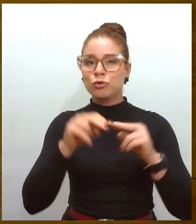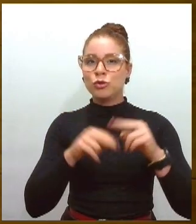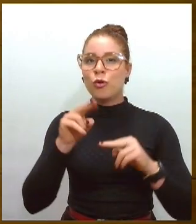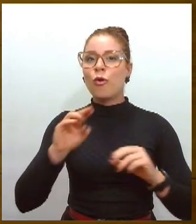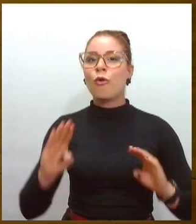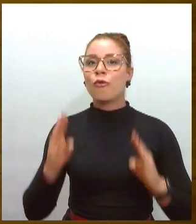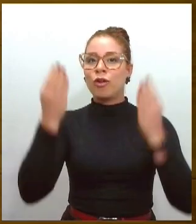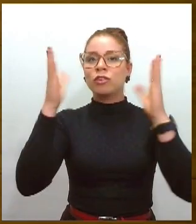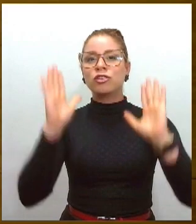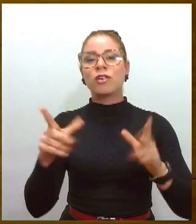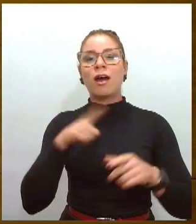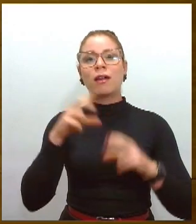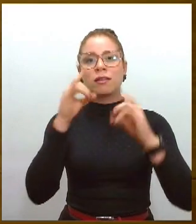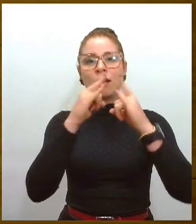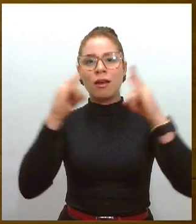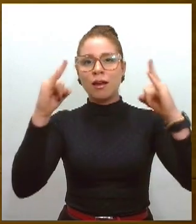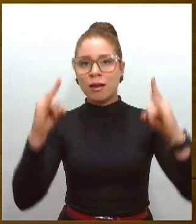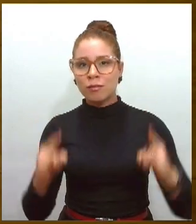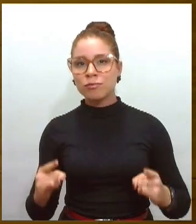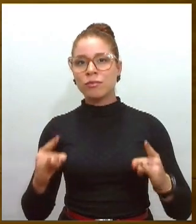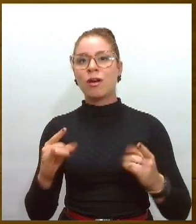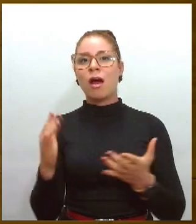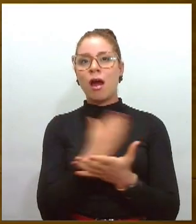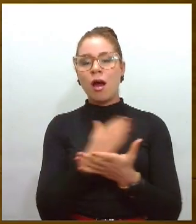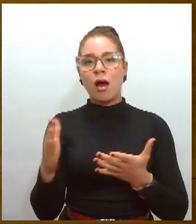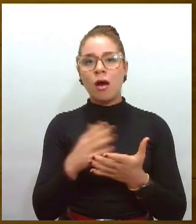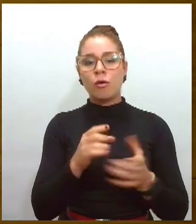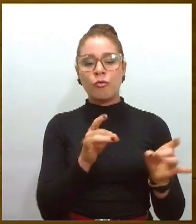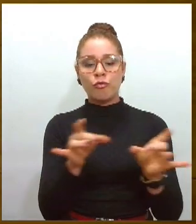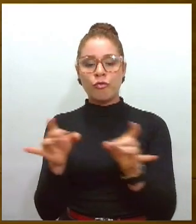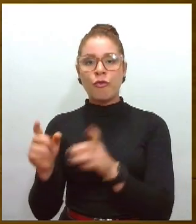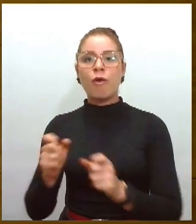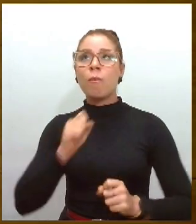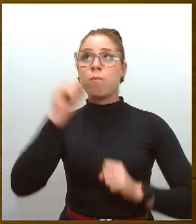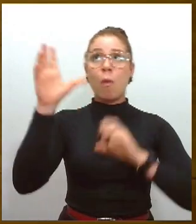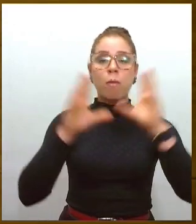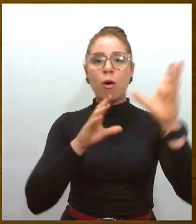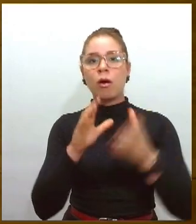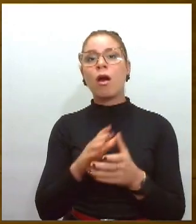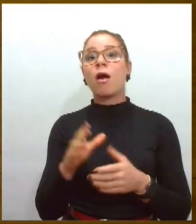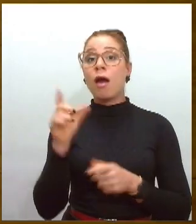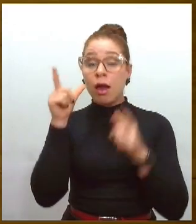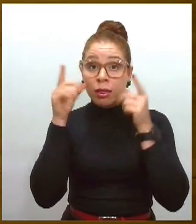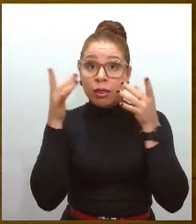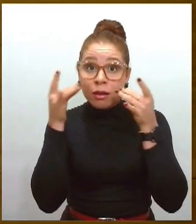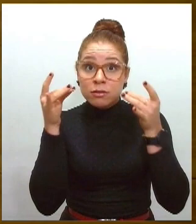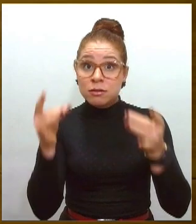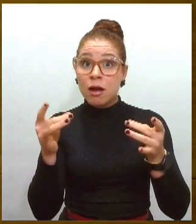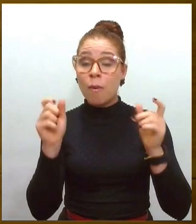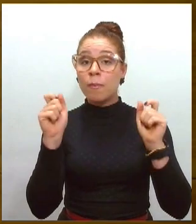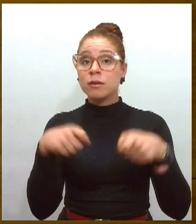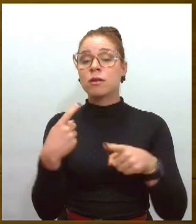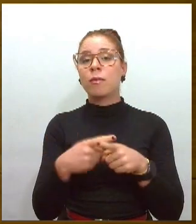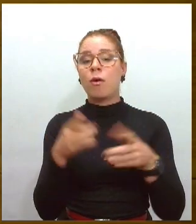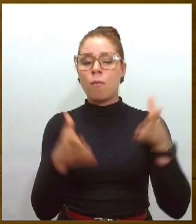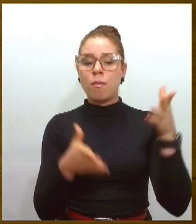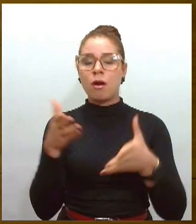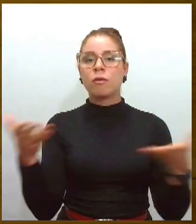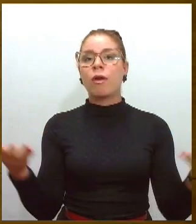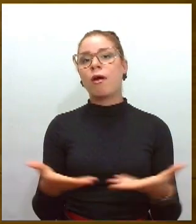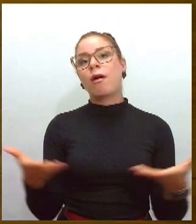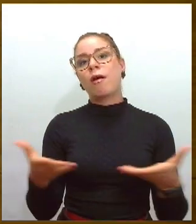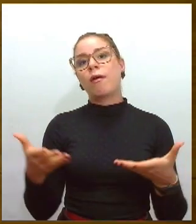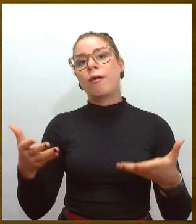de comercialização de fogos, mas é preciso ficar bastante atento com isso. Justamente é nesse período onde acontecem os maiores